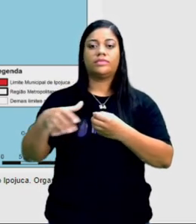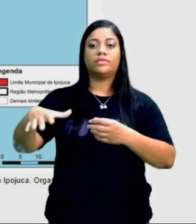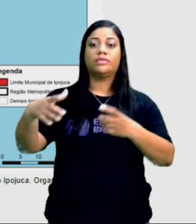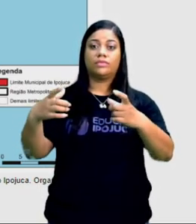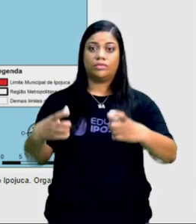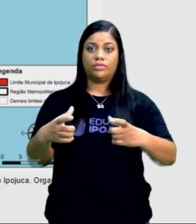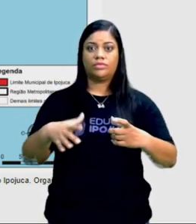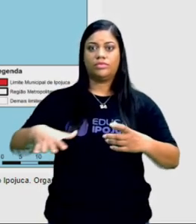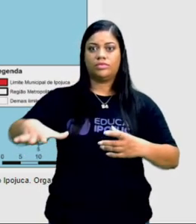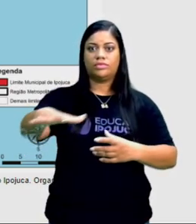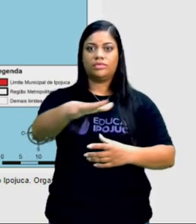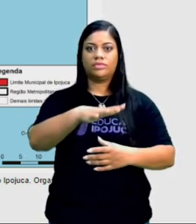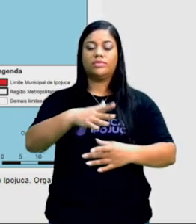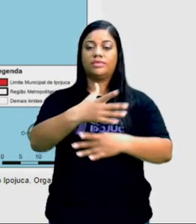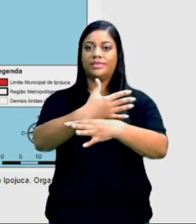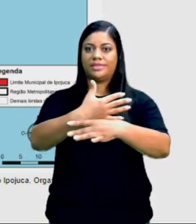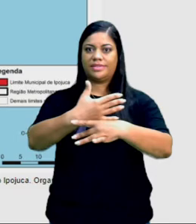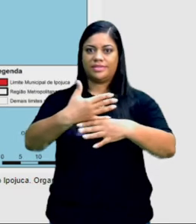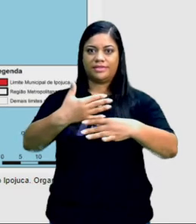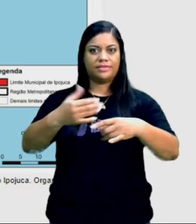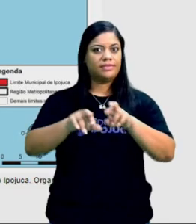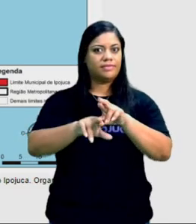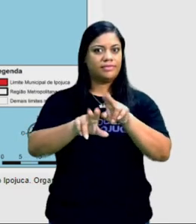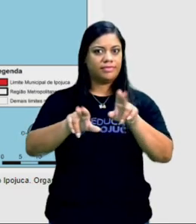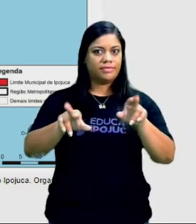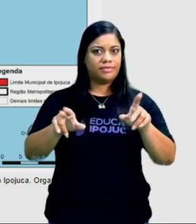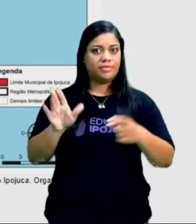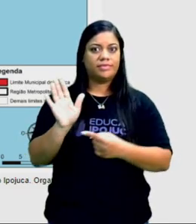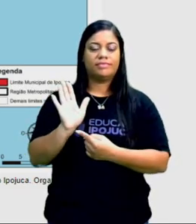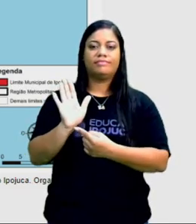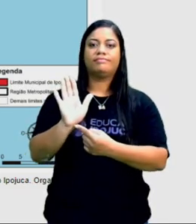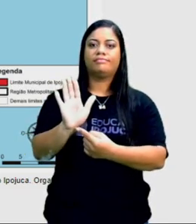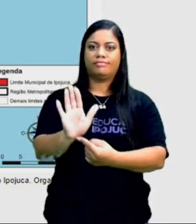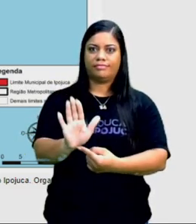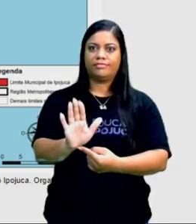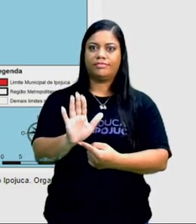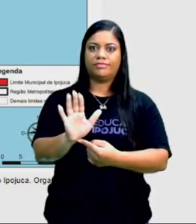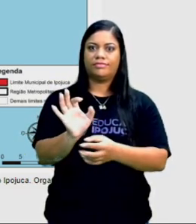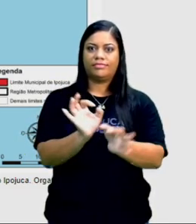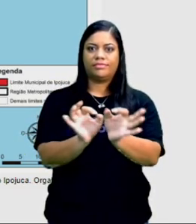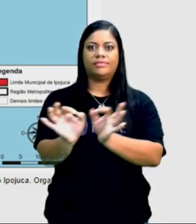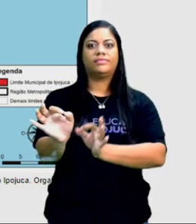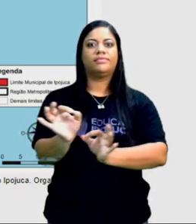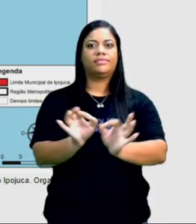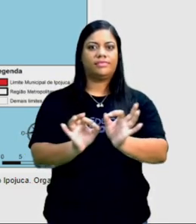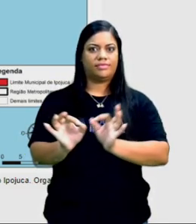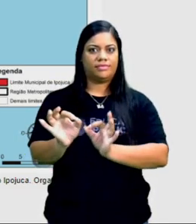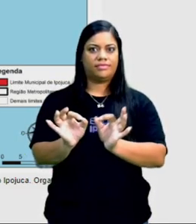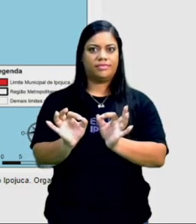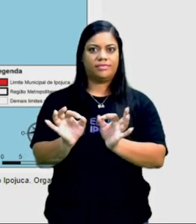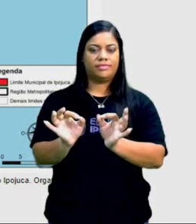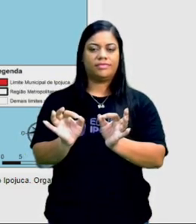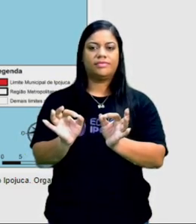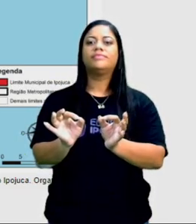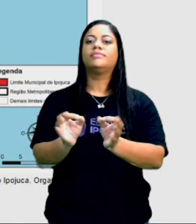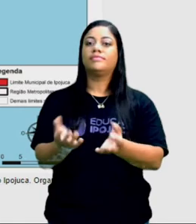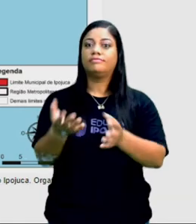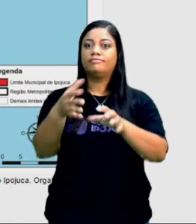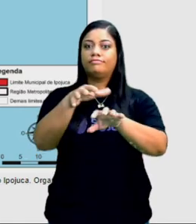formada por vários municípios que apresentam uma estrutura ou aglomeração